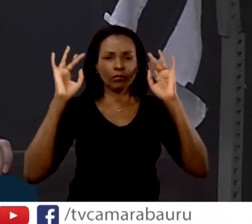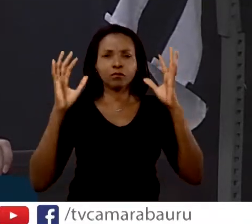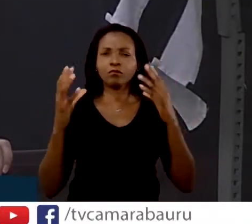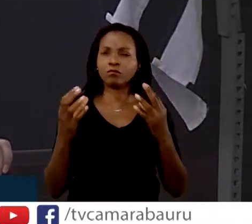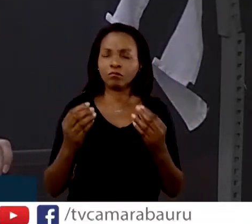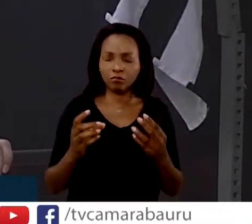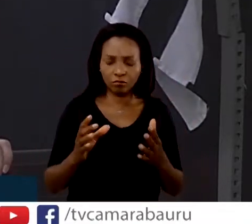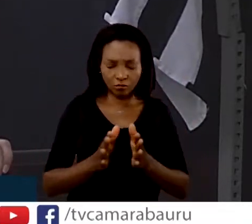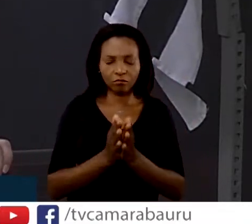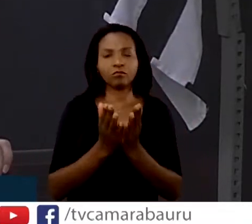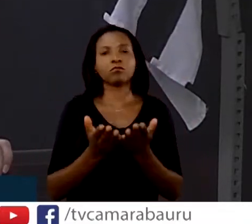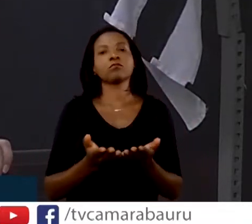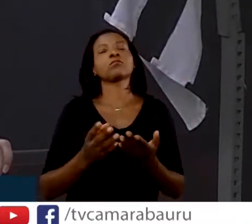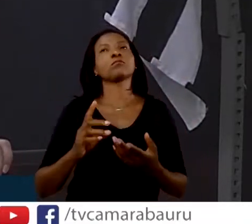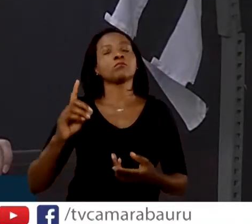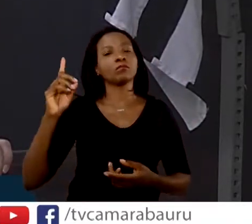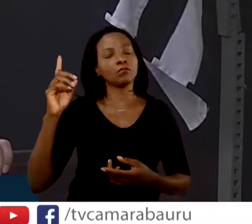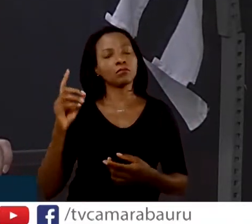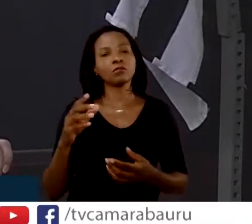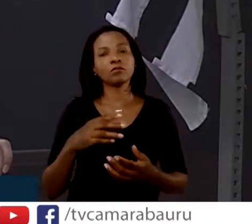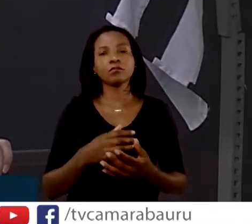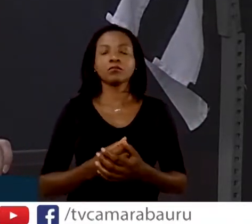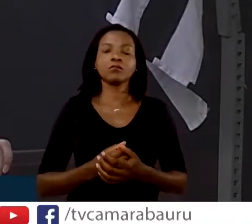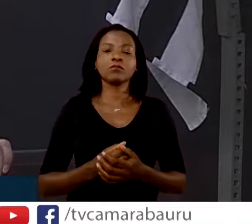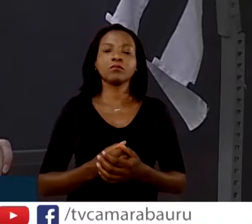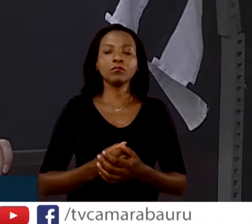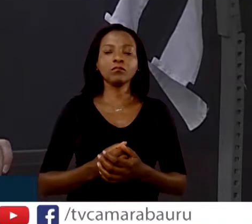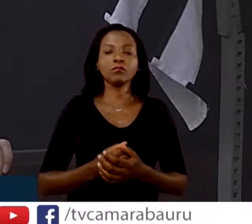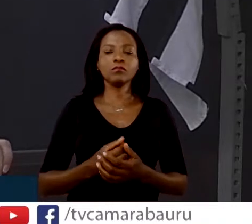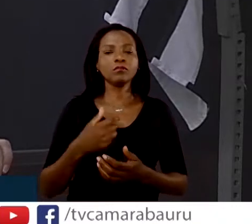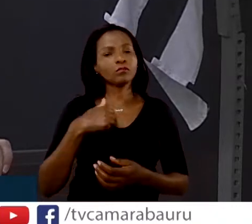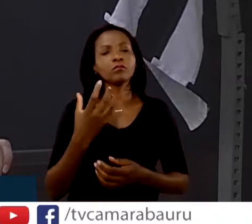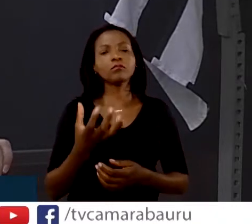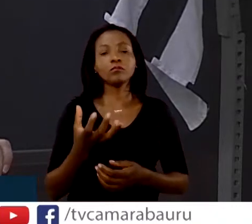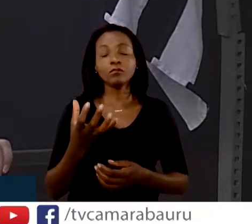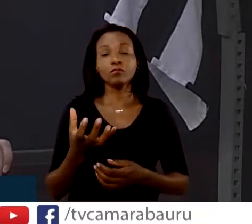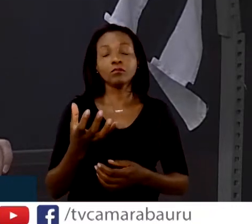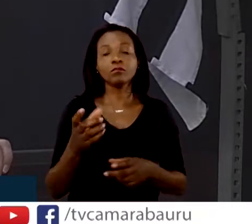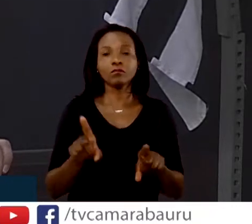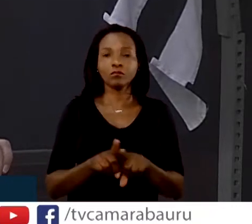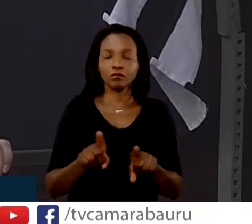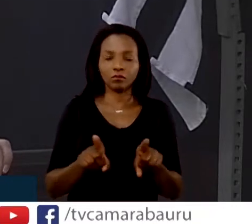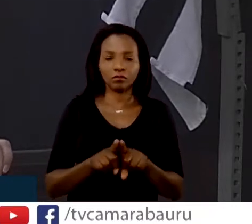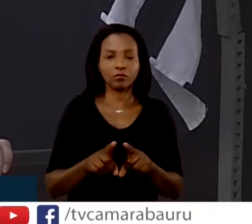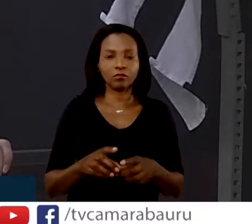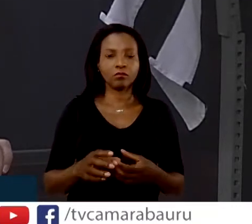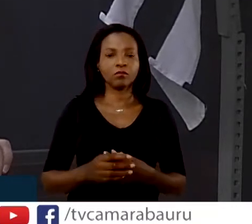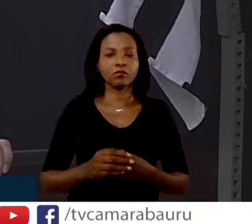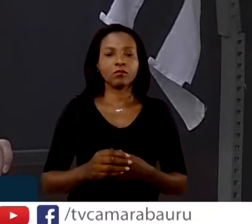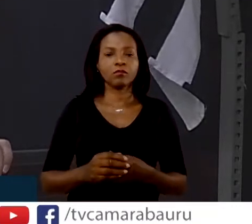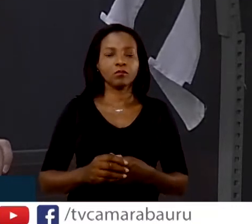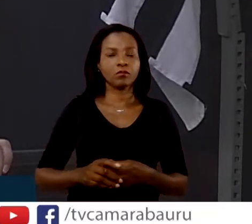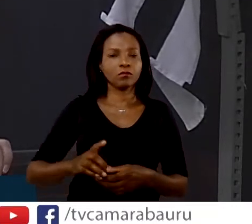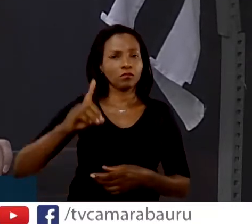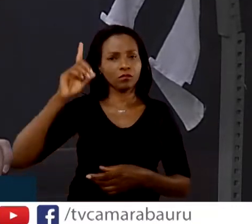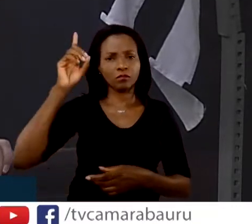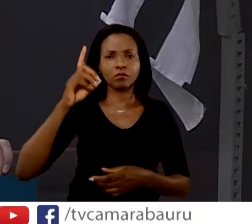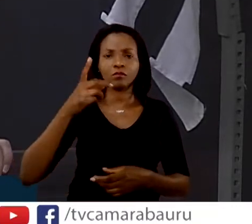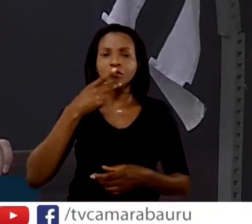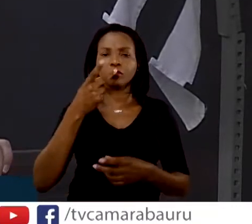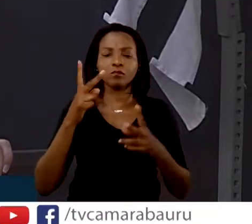e eu quero, através do que Deus me colocou, se encontra